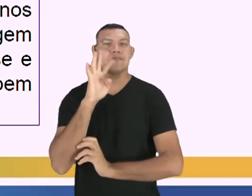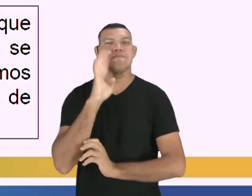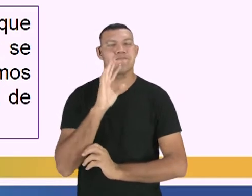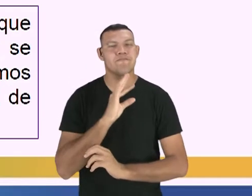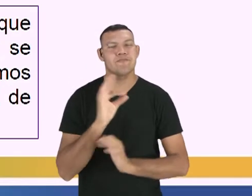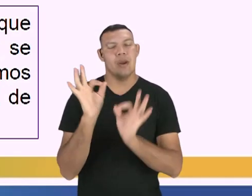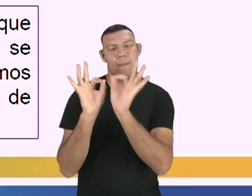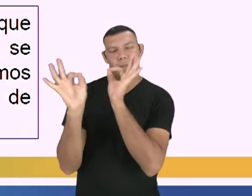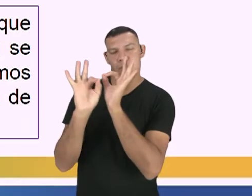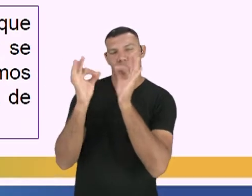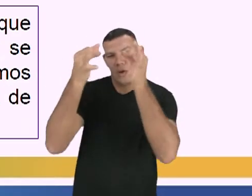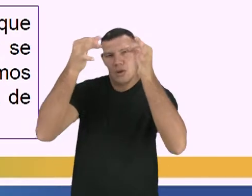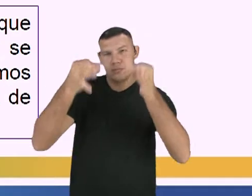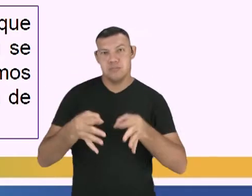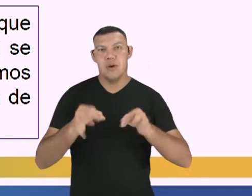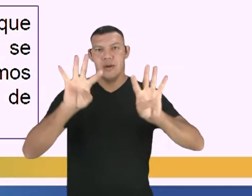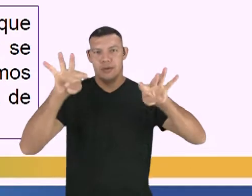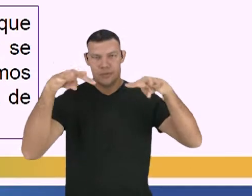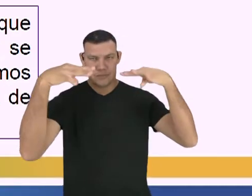chame a atenção.